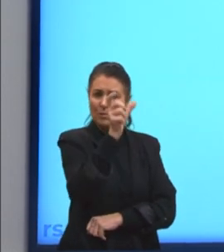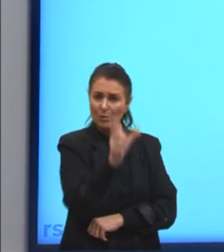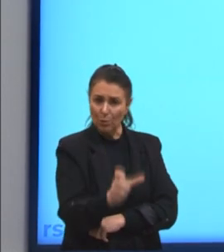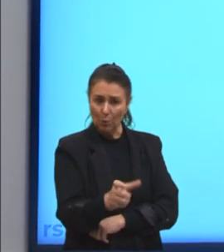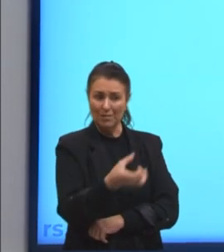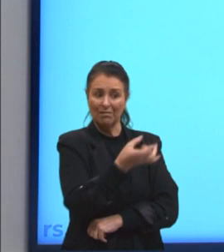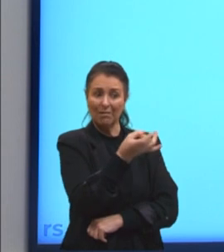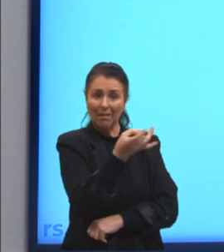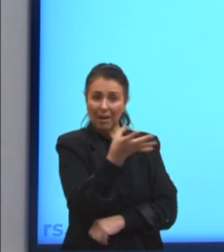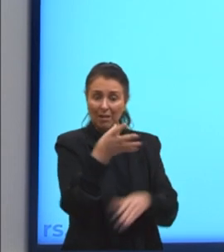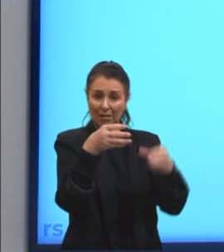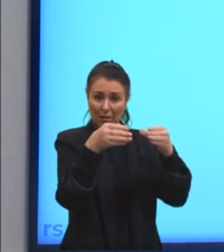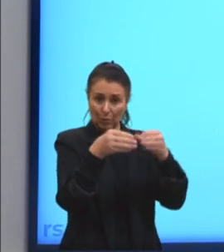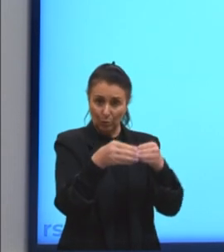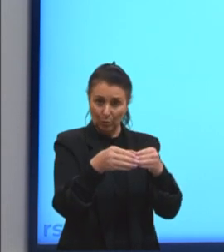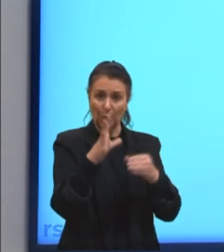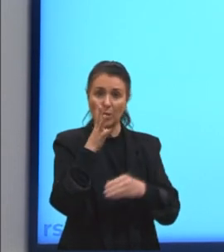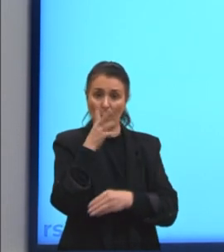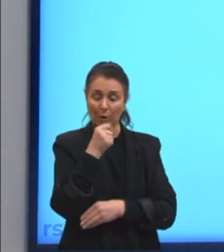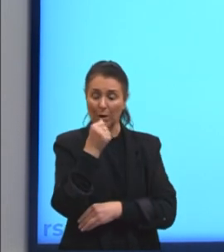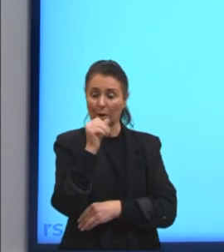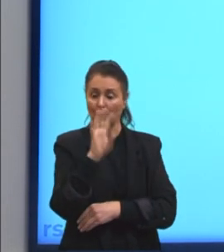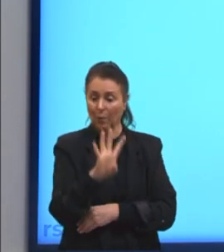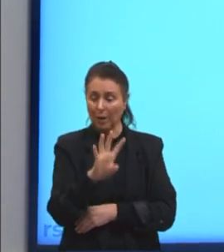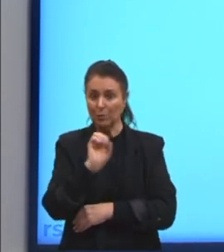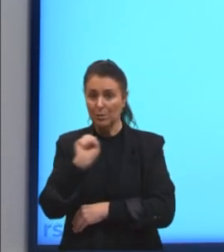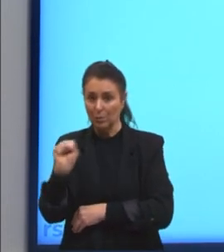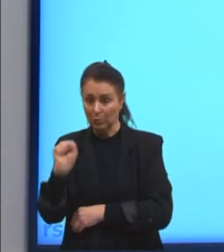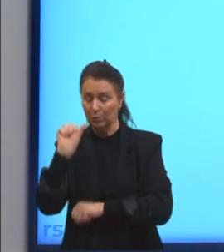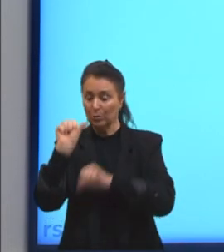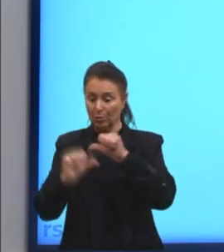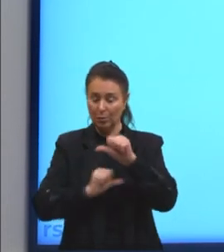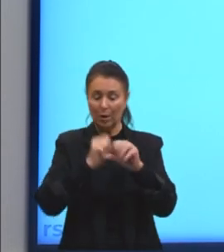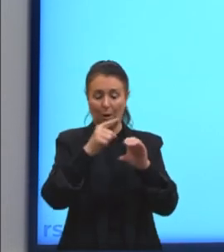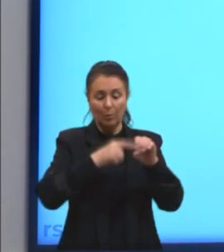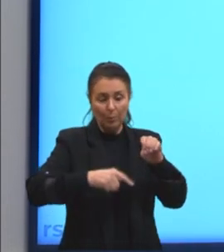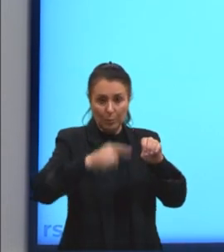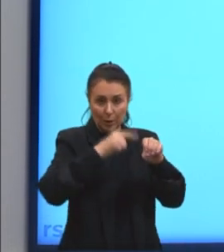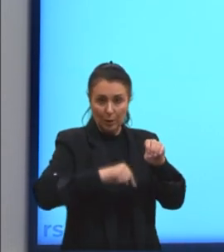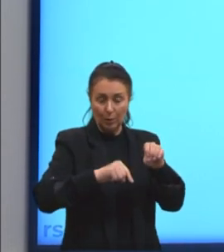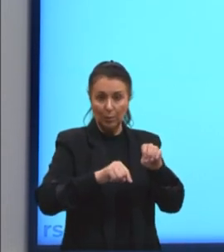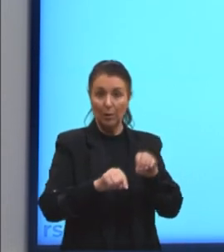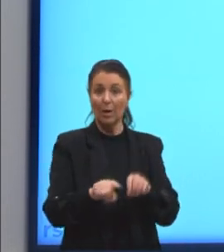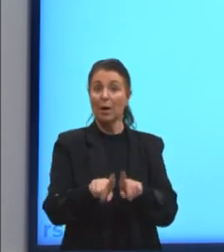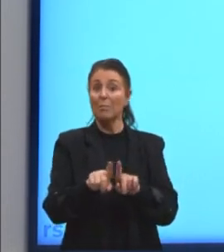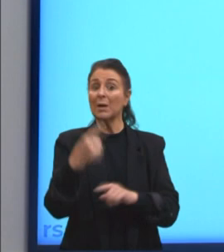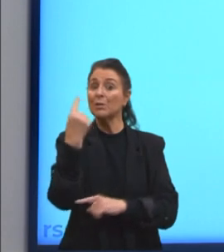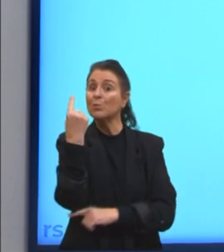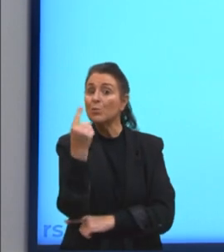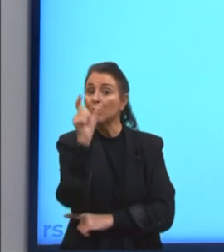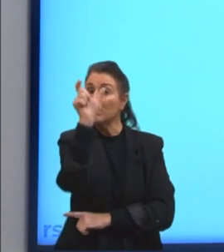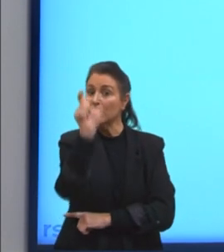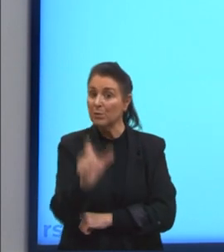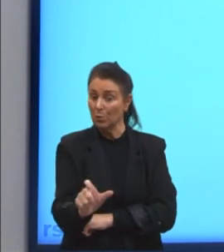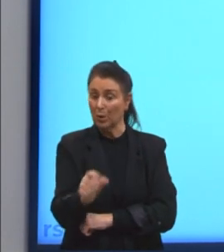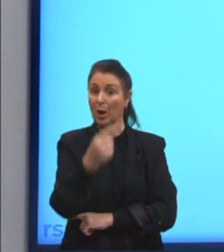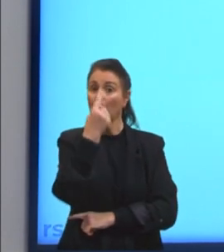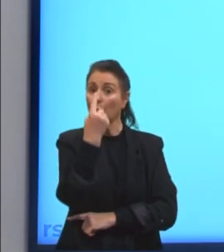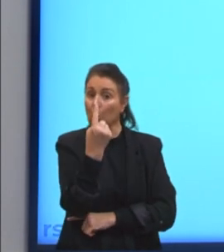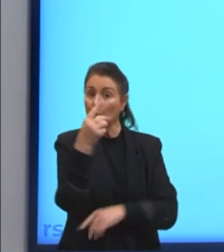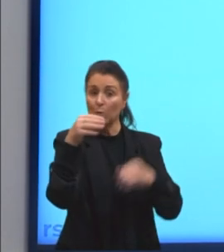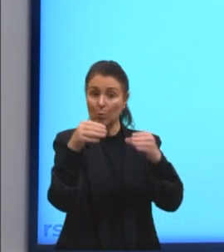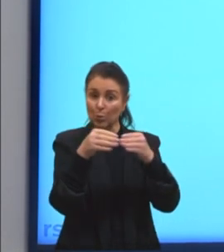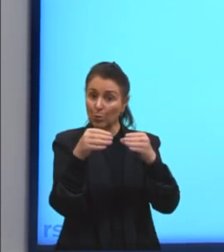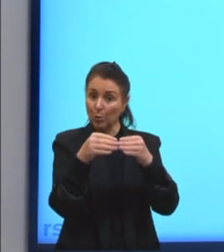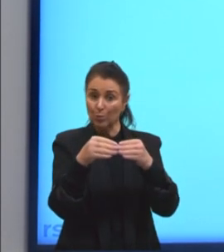quatro segundos para fazer a troca. Só que uma pessoa de um grupo não compareceu. Então, o